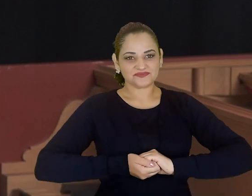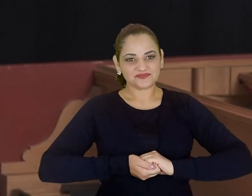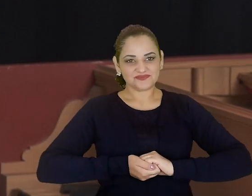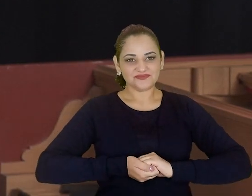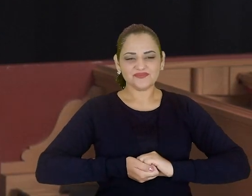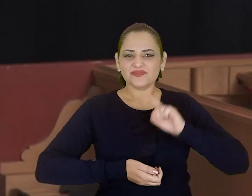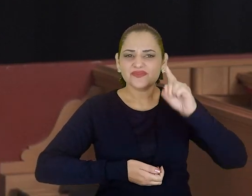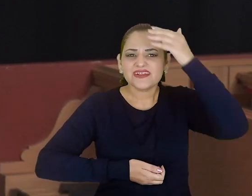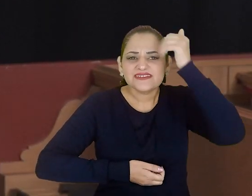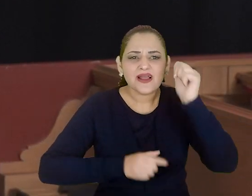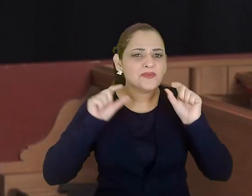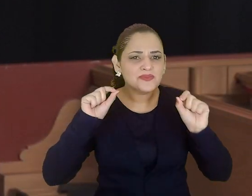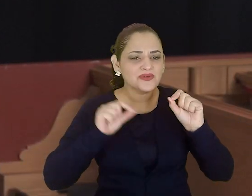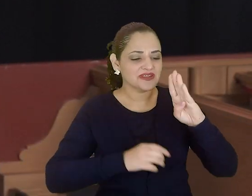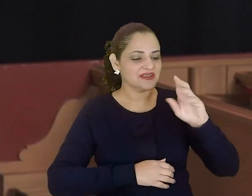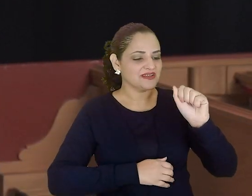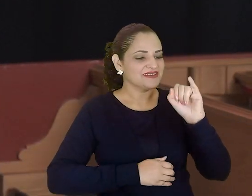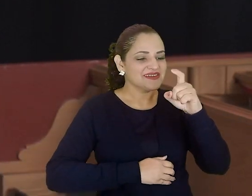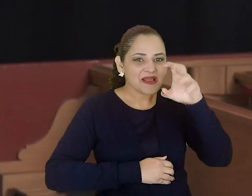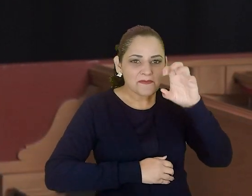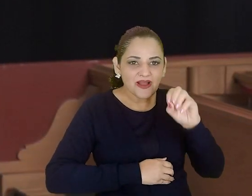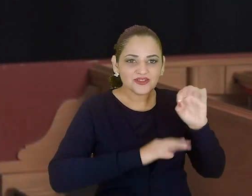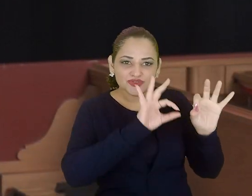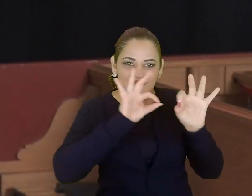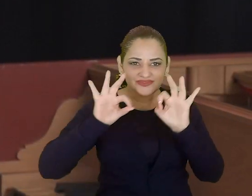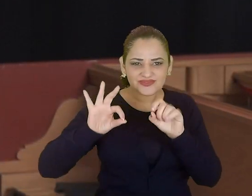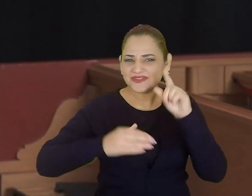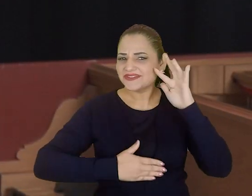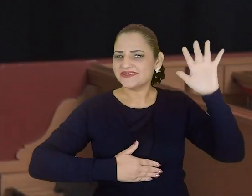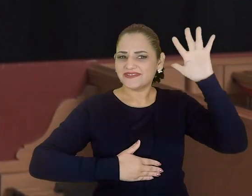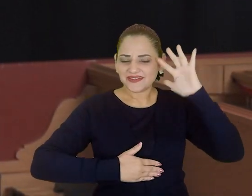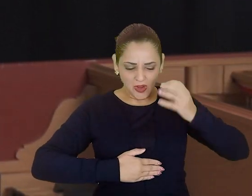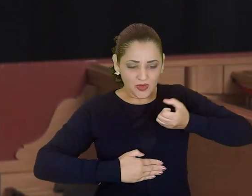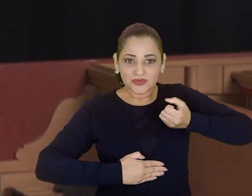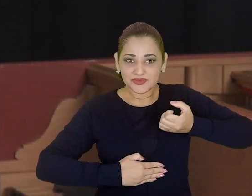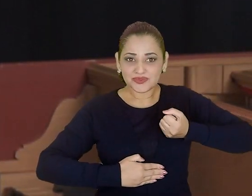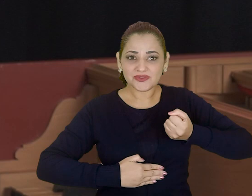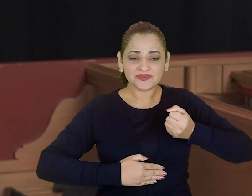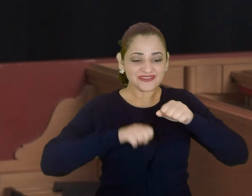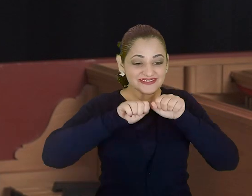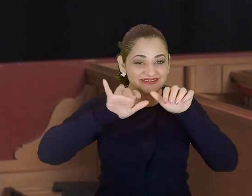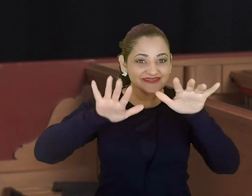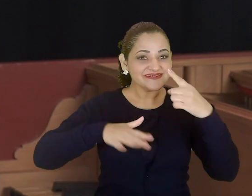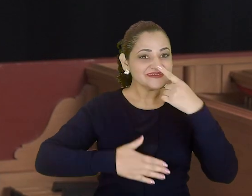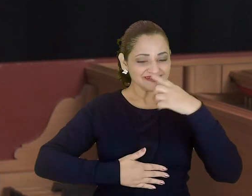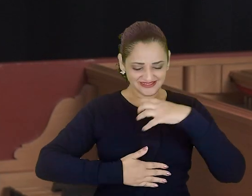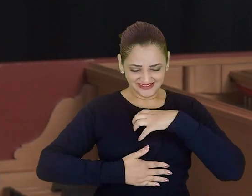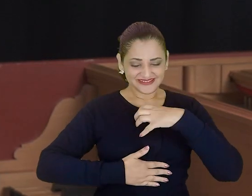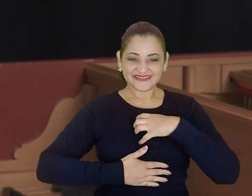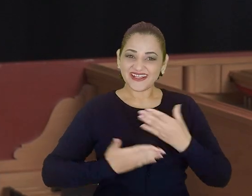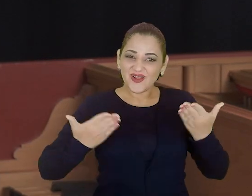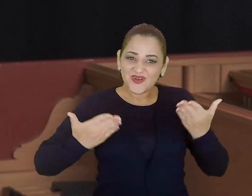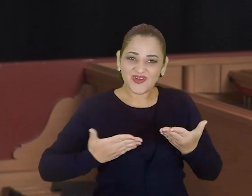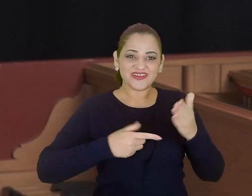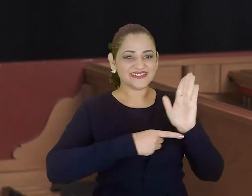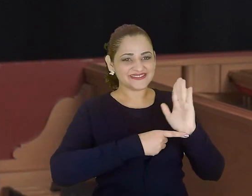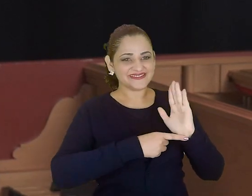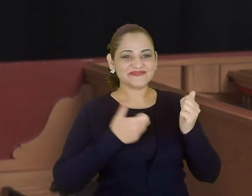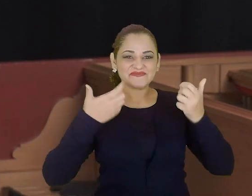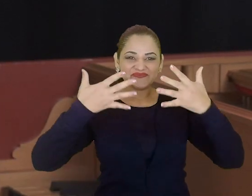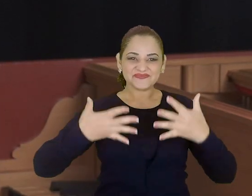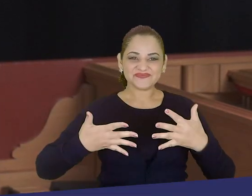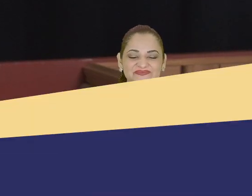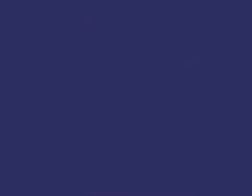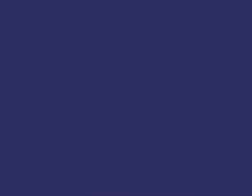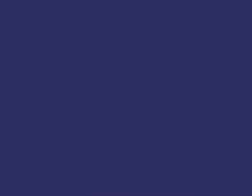Você sabe o que é baixo contínuo? Você imaginaria que os números transmitem afetos? Eu vou falar sobre isso